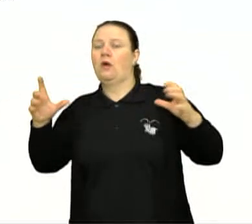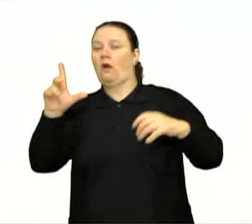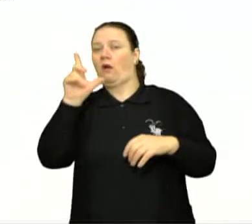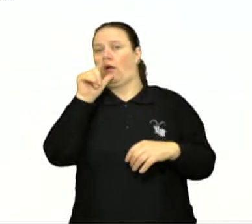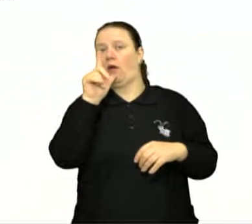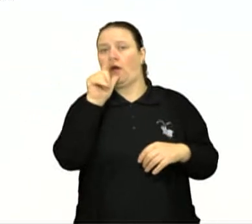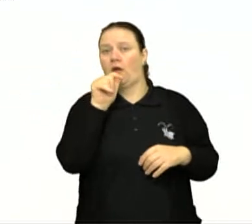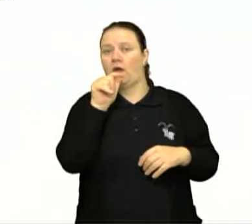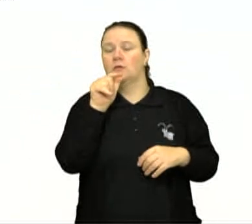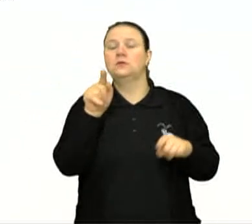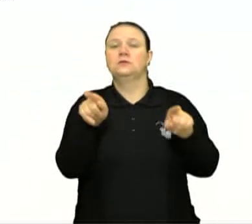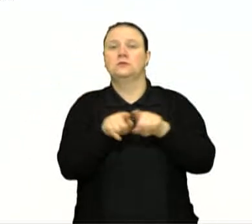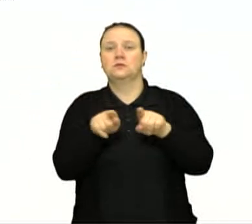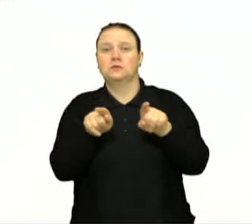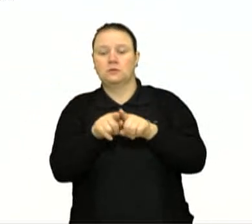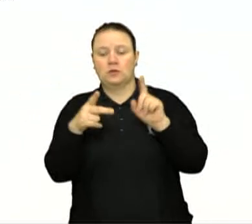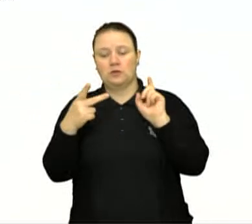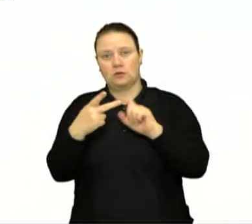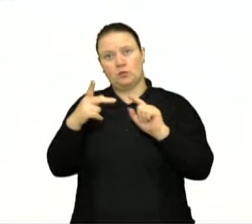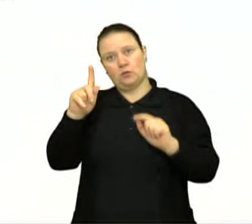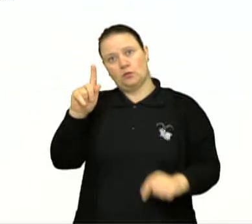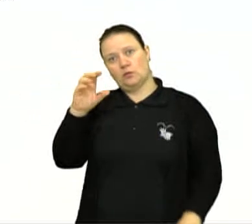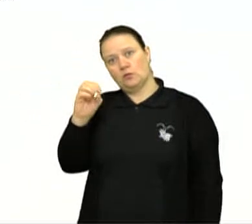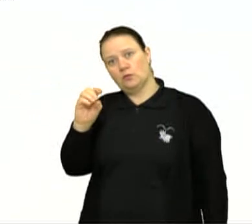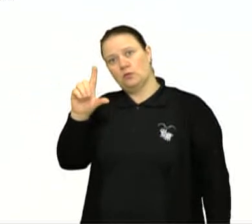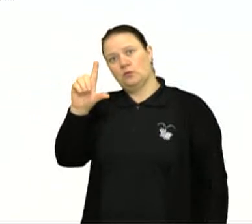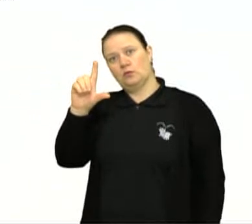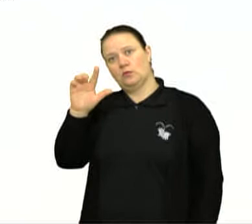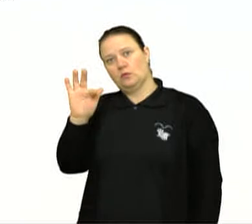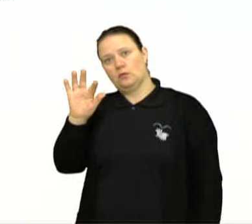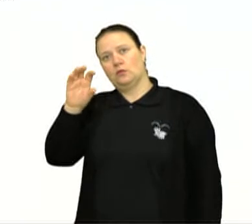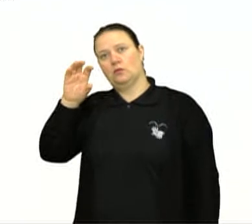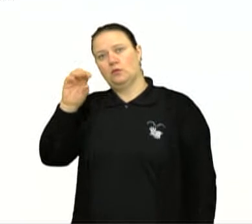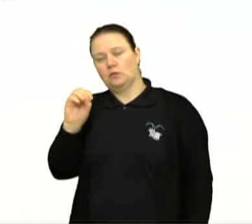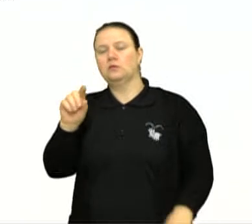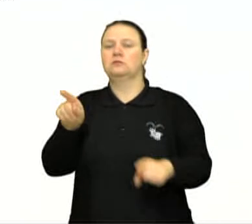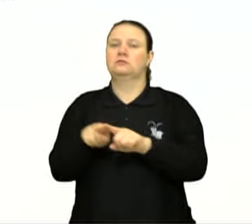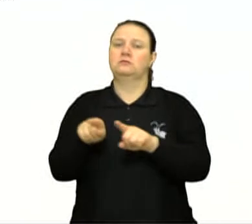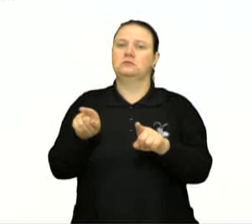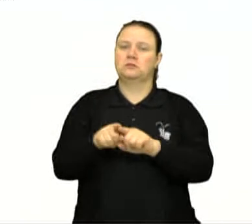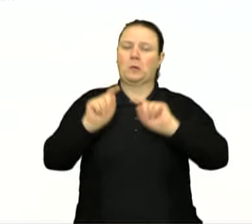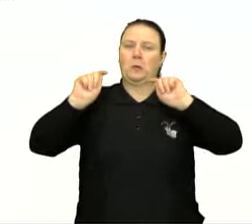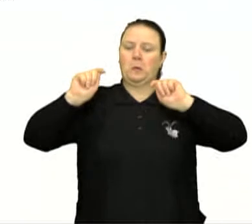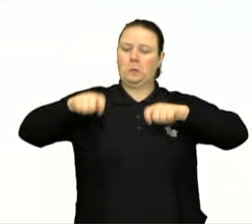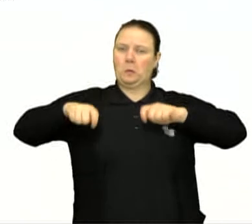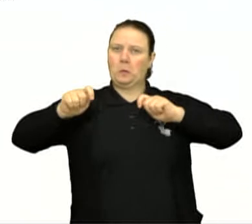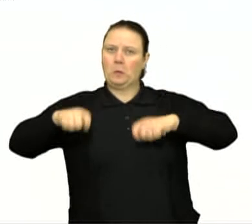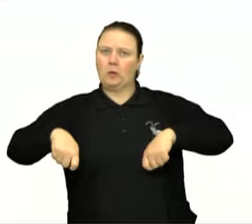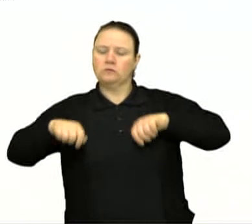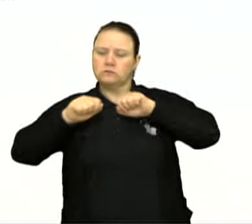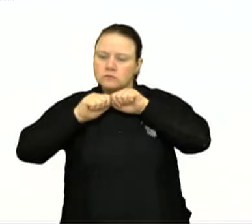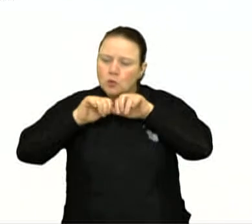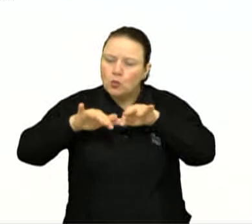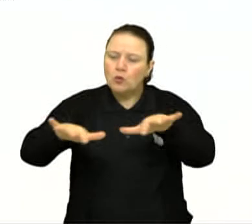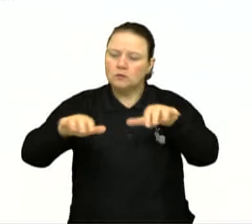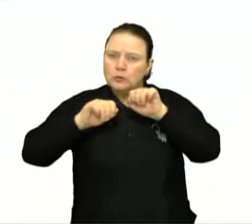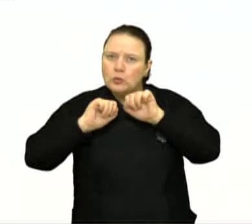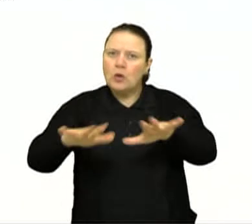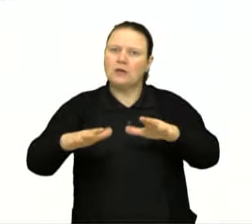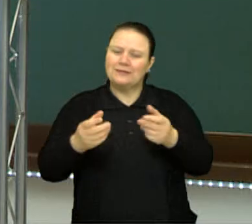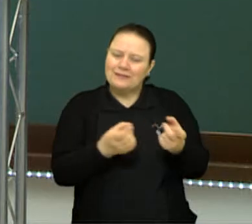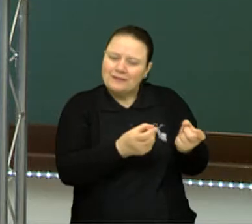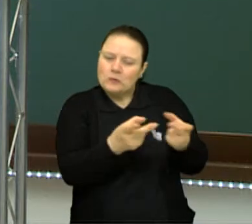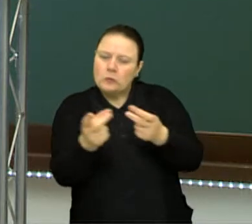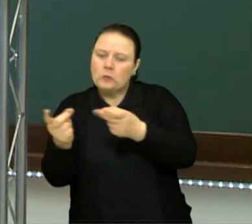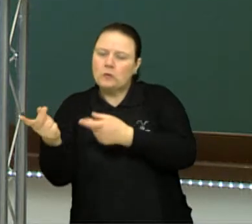no Mar Cáspio quanto no Golfo de Oman, que estabelece uma possibilidade de fluidez comercial e